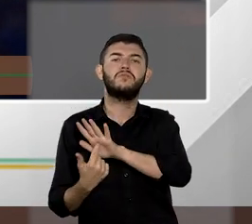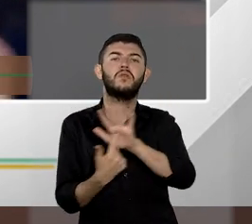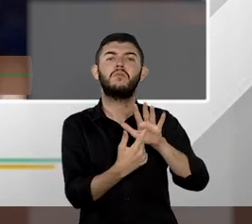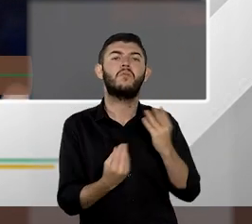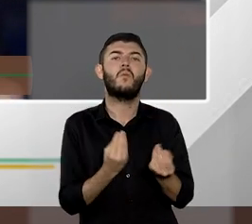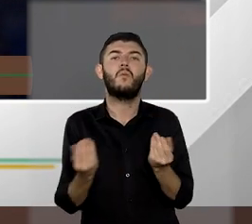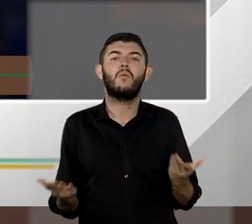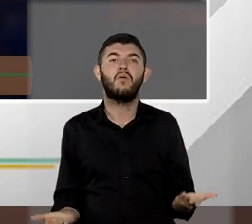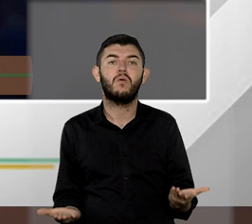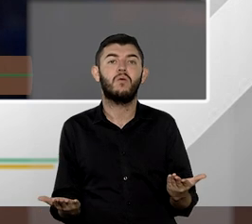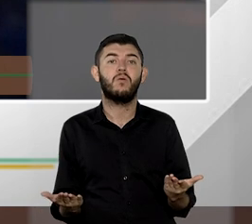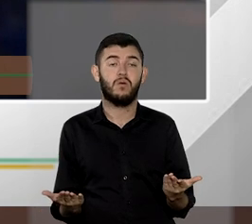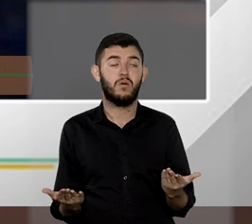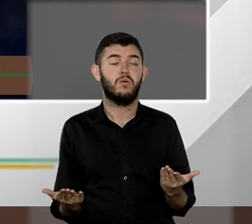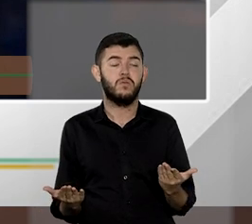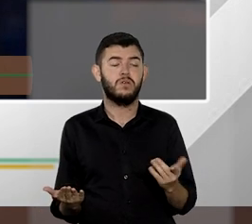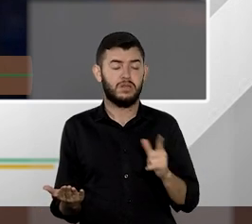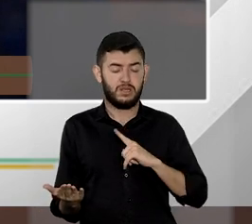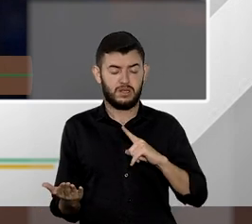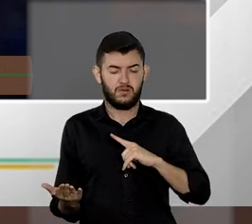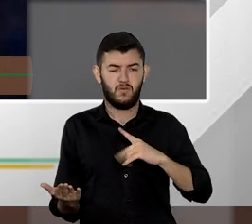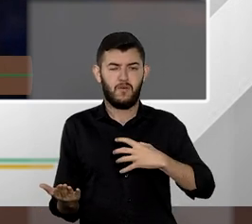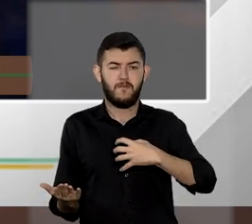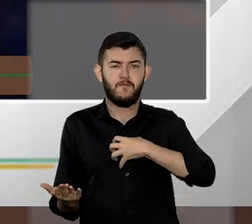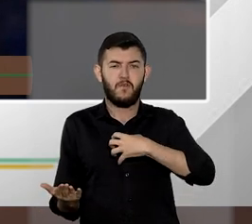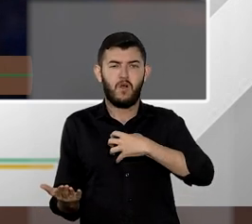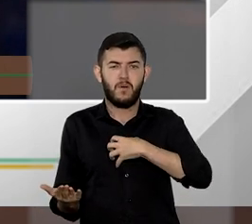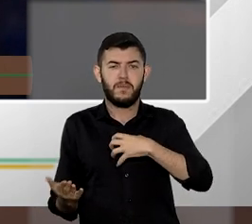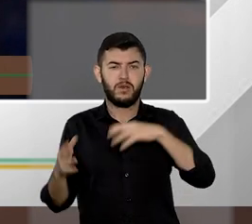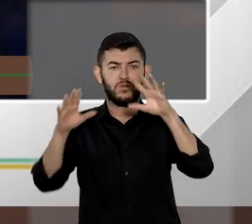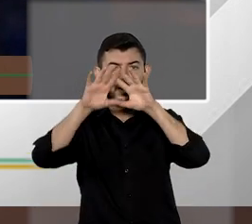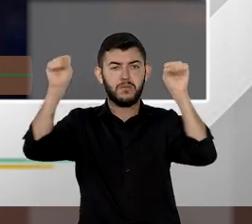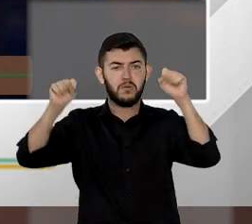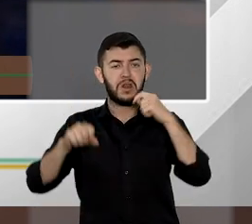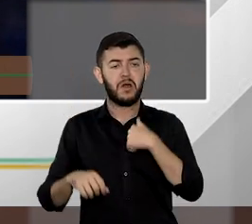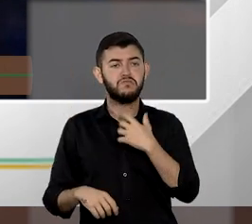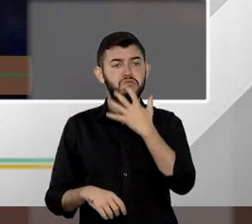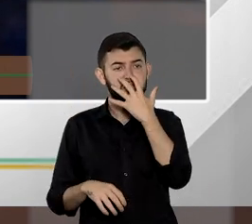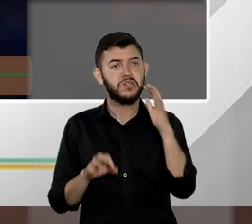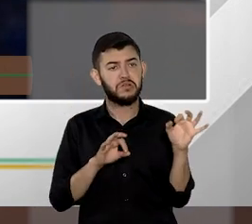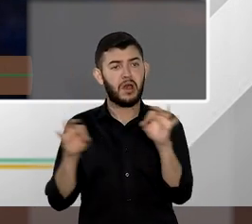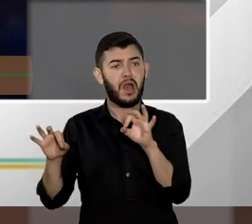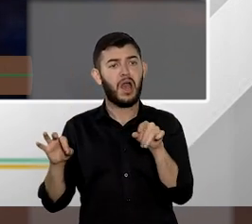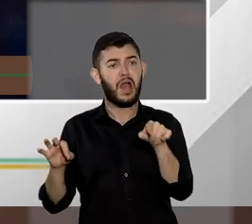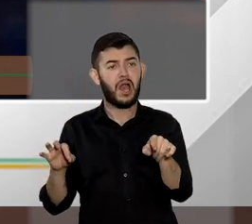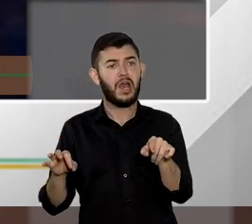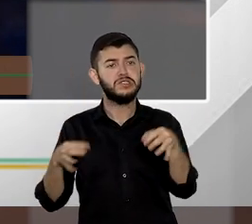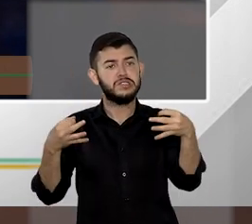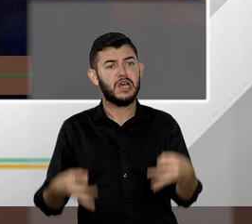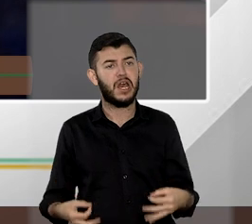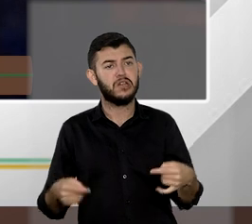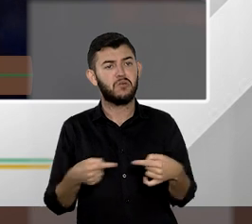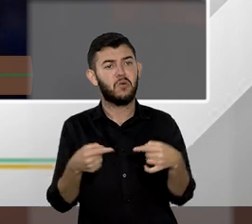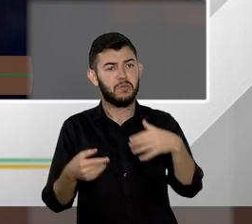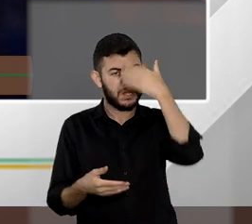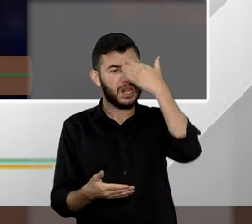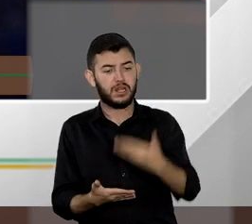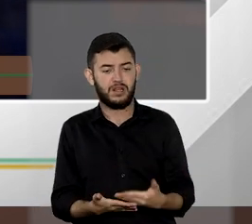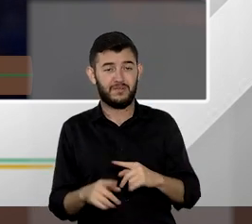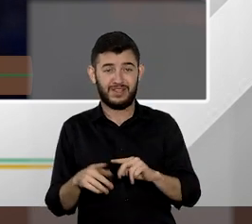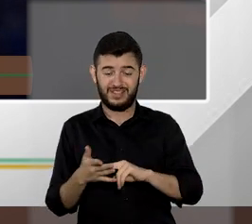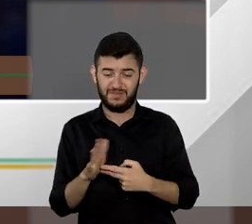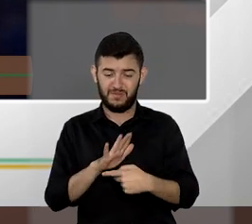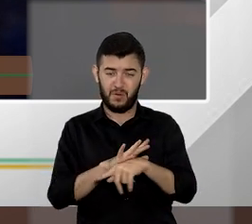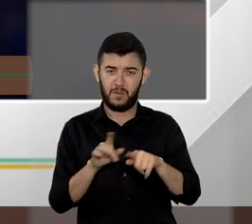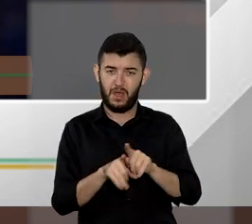e gerar um certo grau de convencimento no tribunal então concordo que não se trata de uma medida elitista pelo